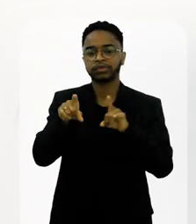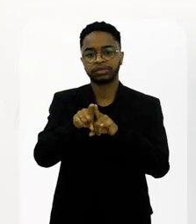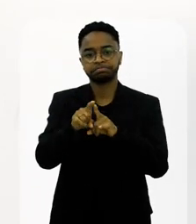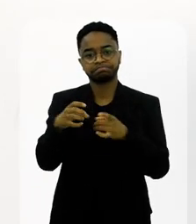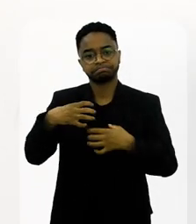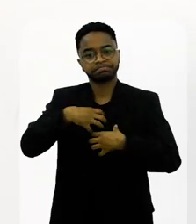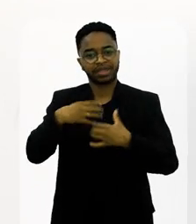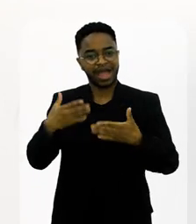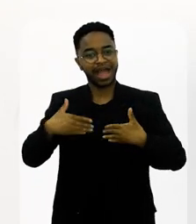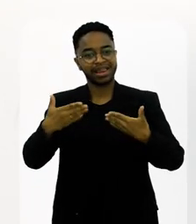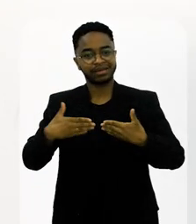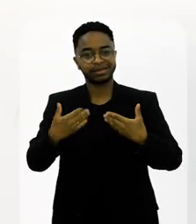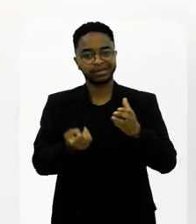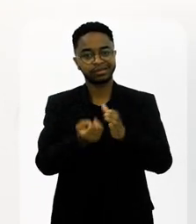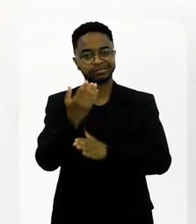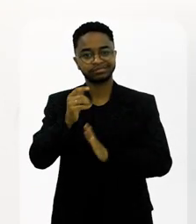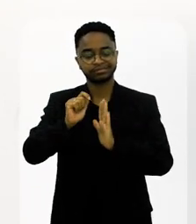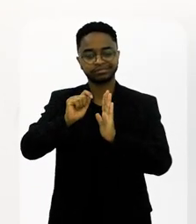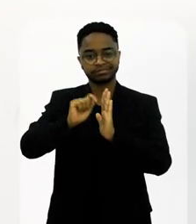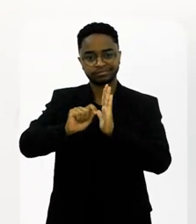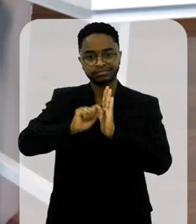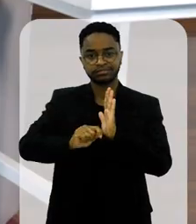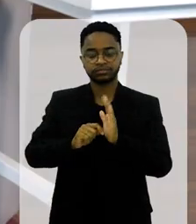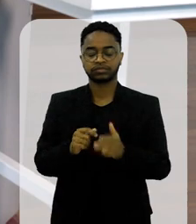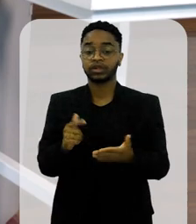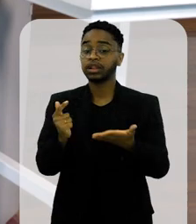do nosso carnaval e uma série que me deu muita alegria fazer.